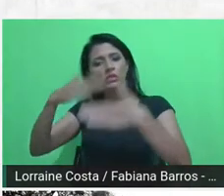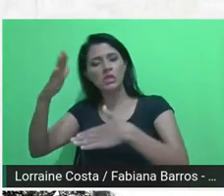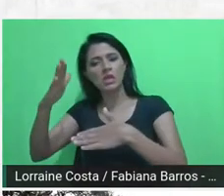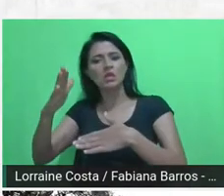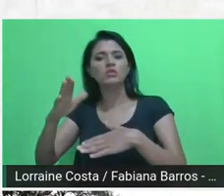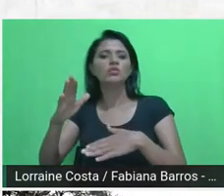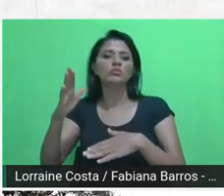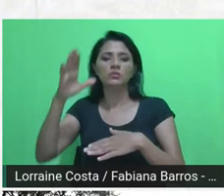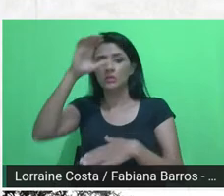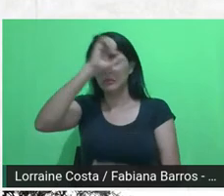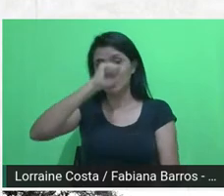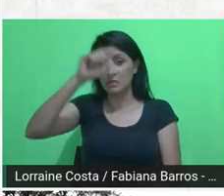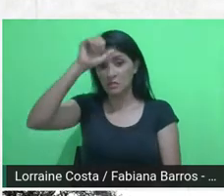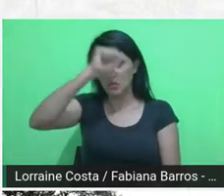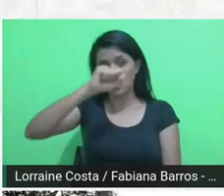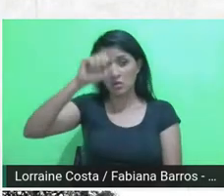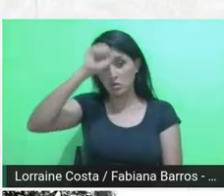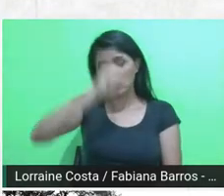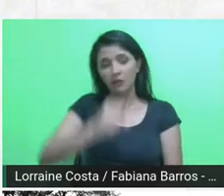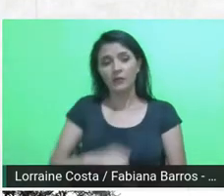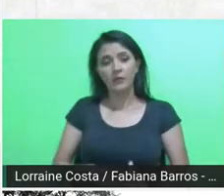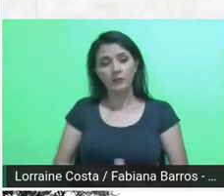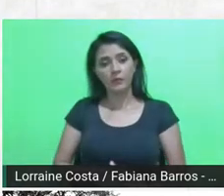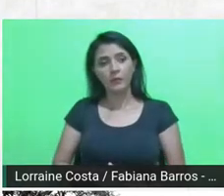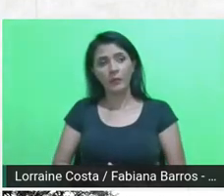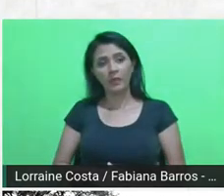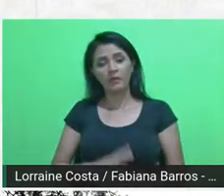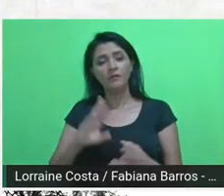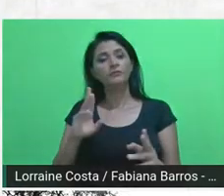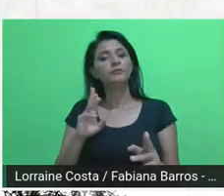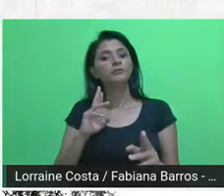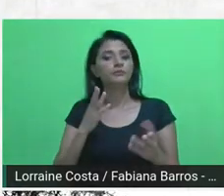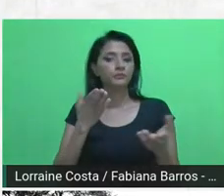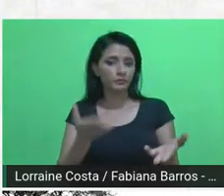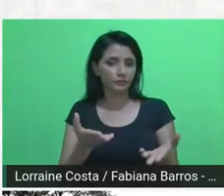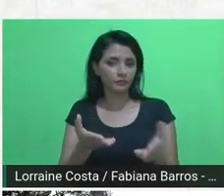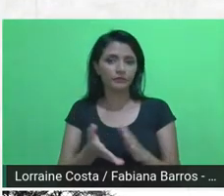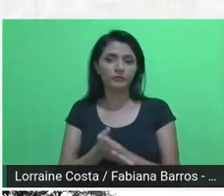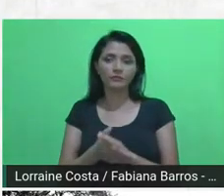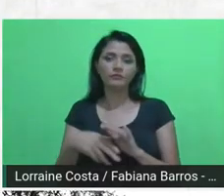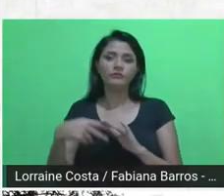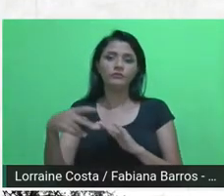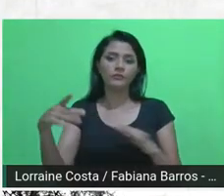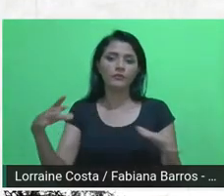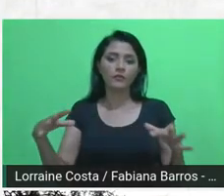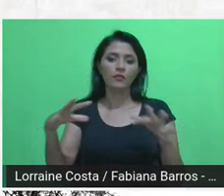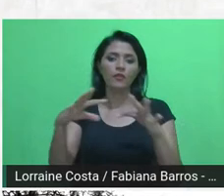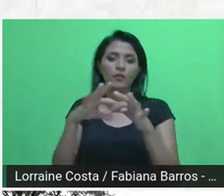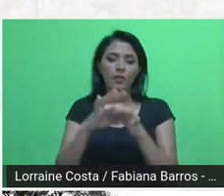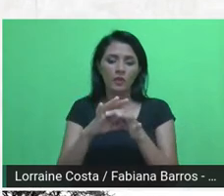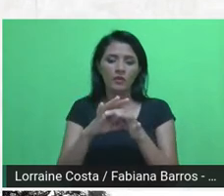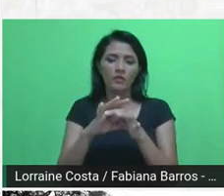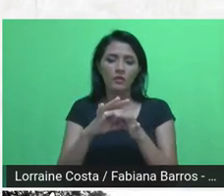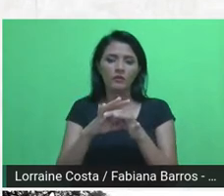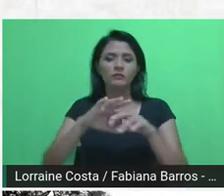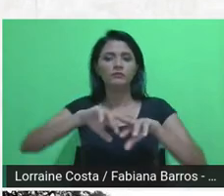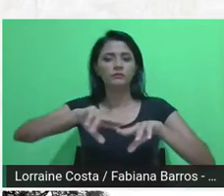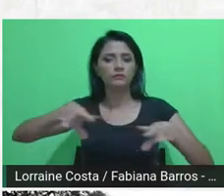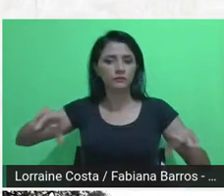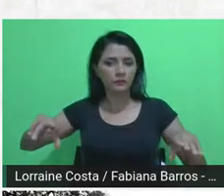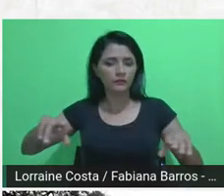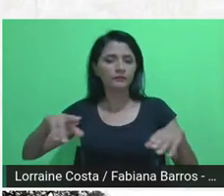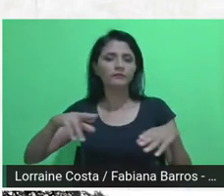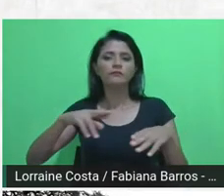aprendizagem a respeito das conexões entre os